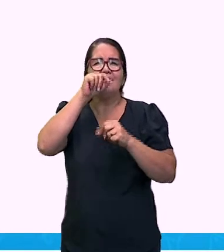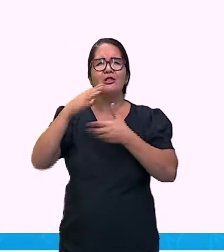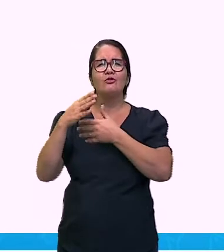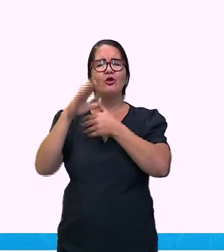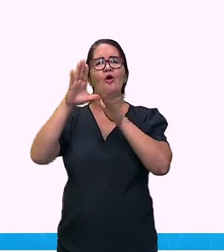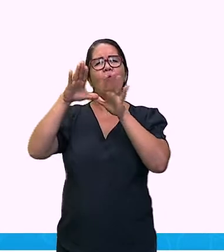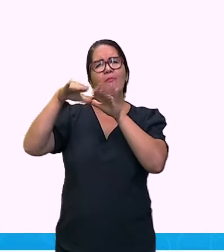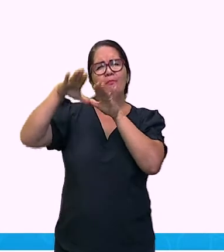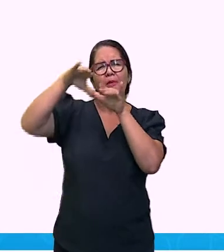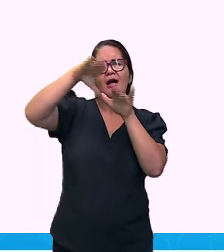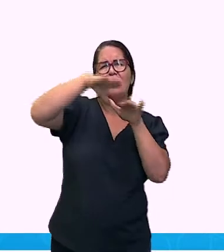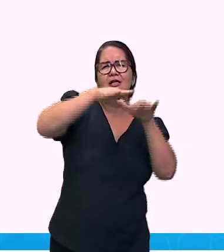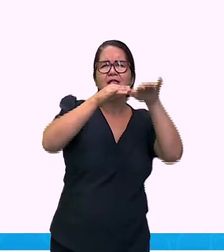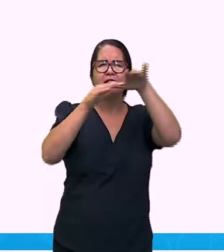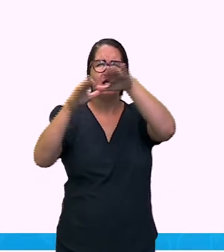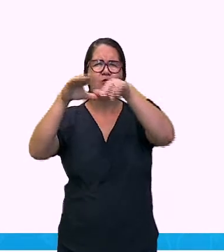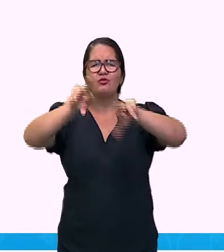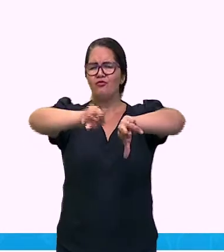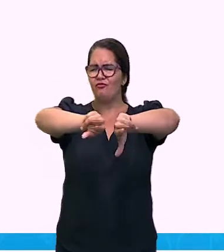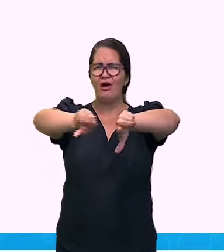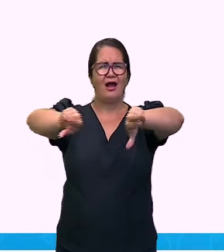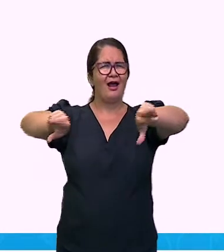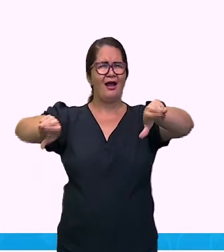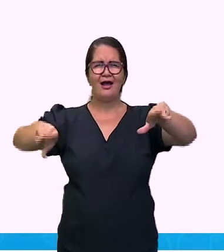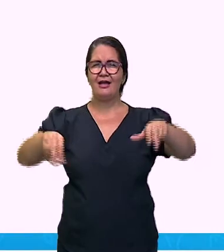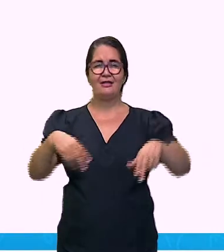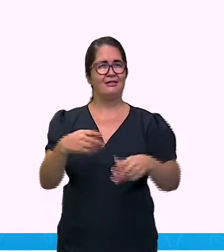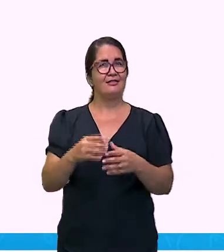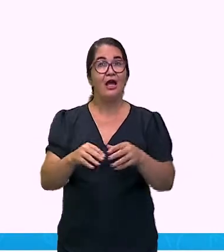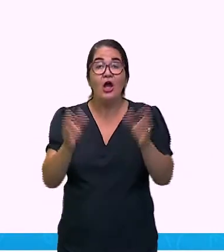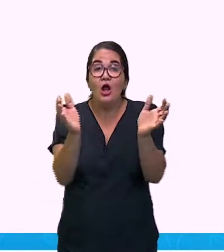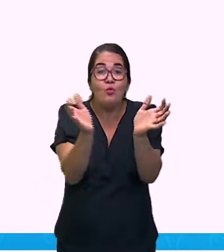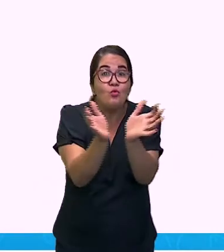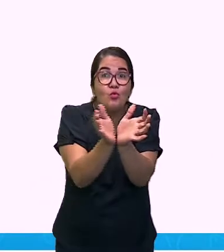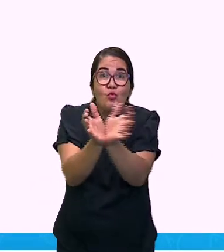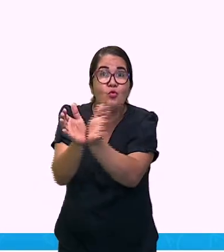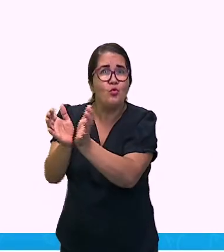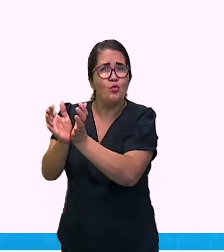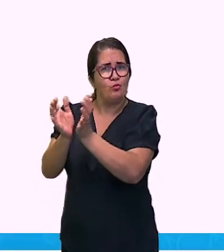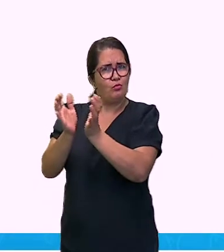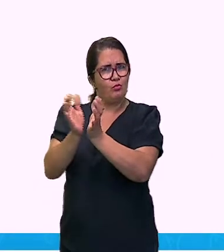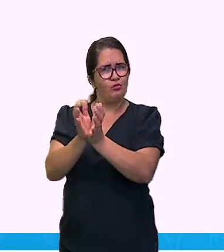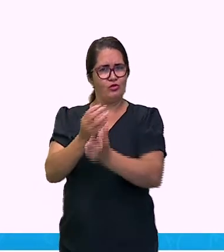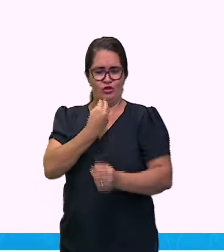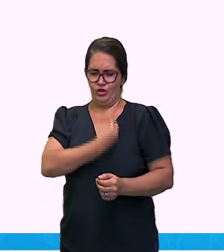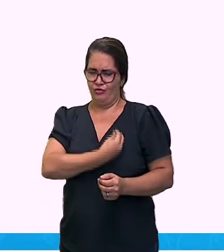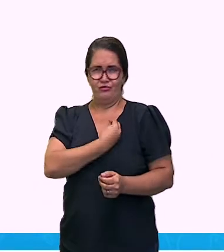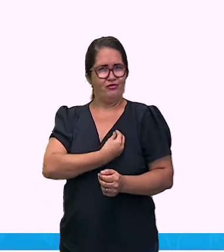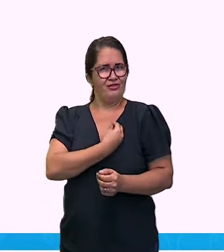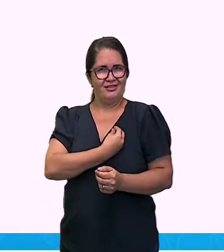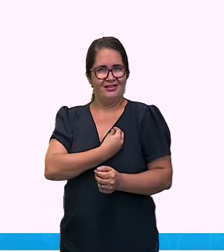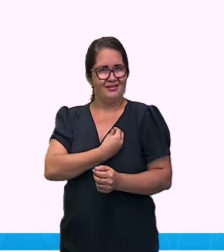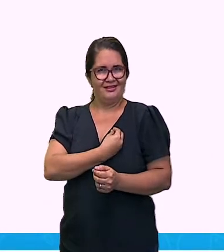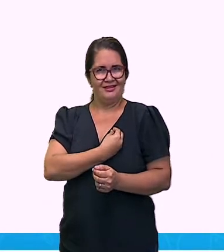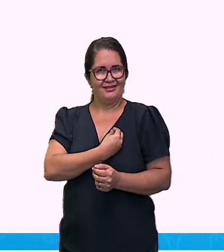o que é uma área de conservação. Ah, mas só temos essa na nossa área? Não! Aqui, bem próximo,